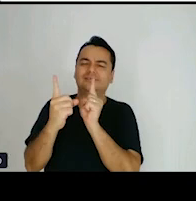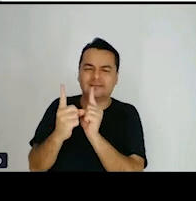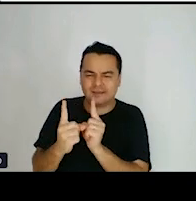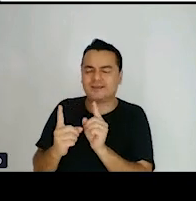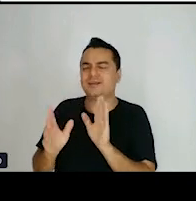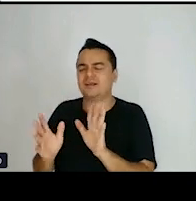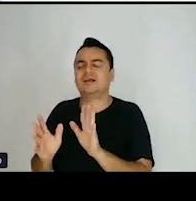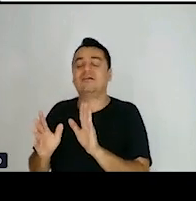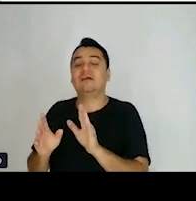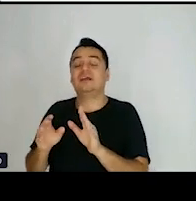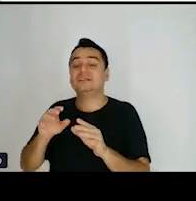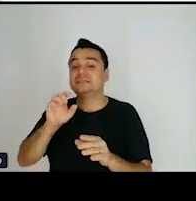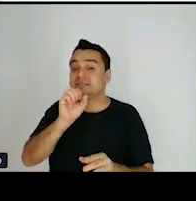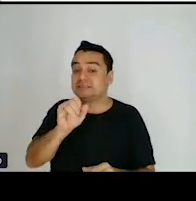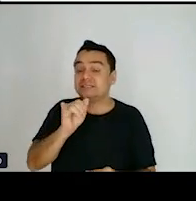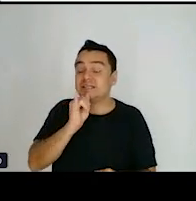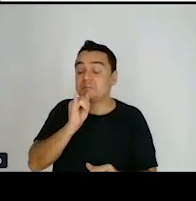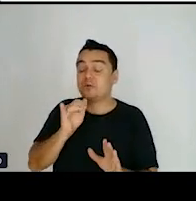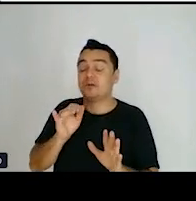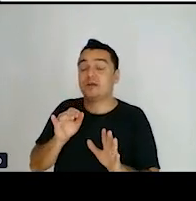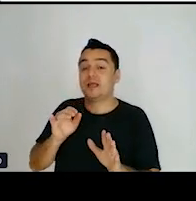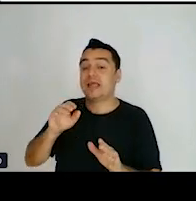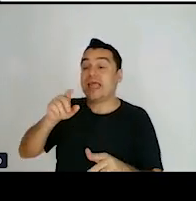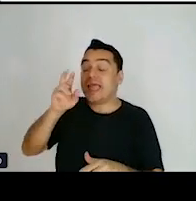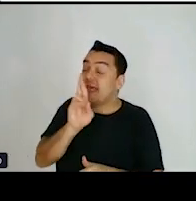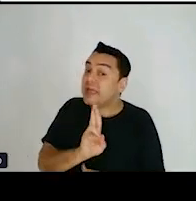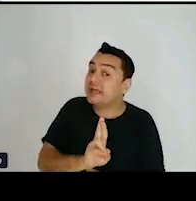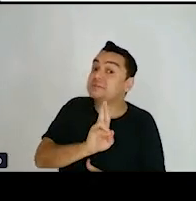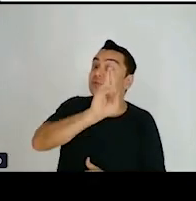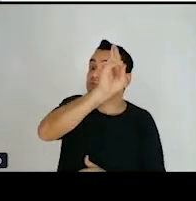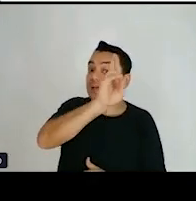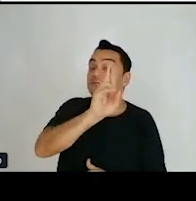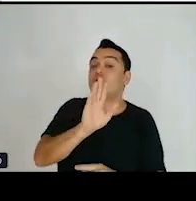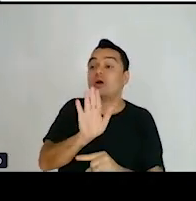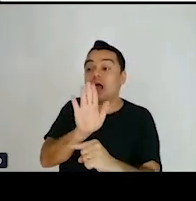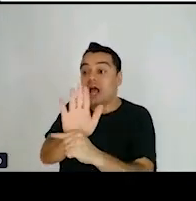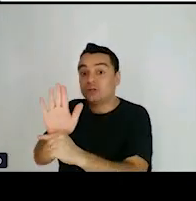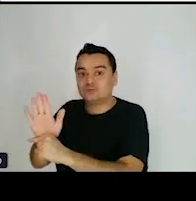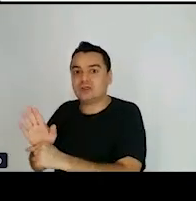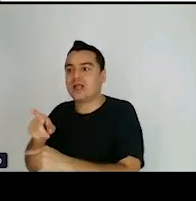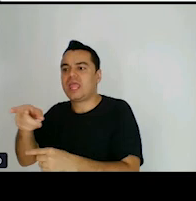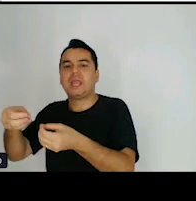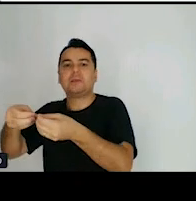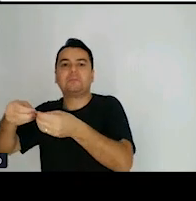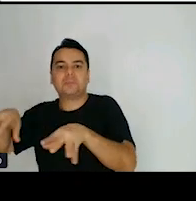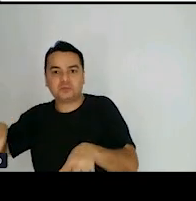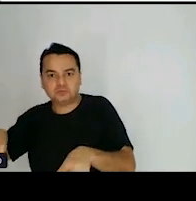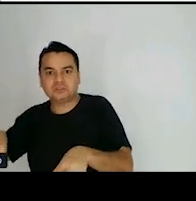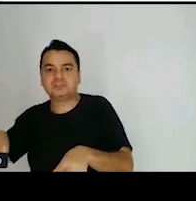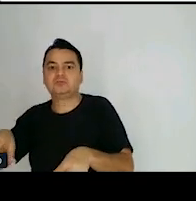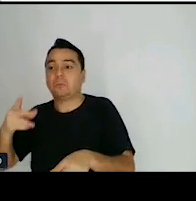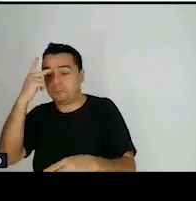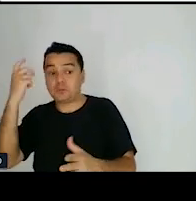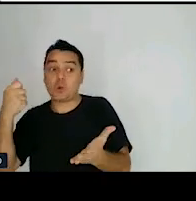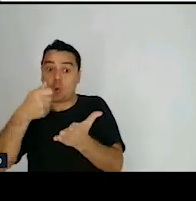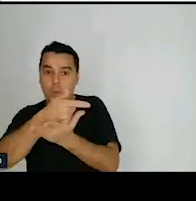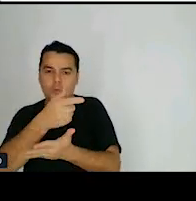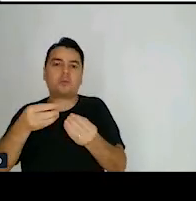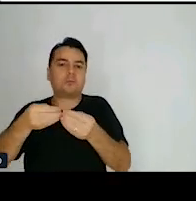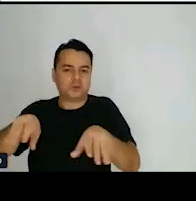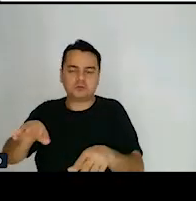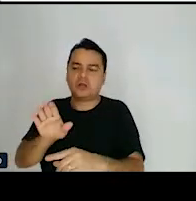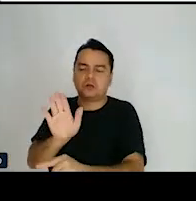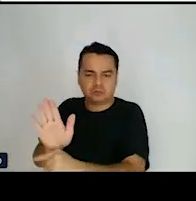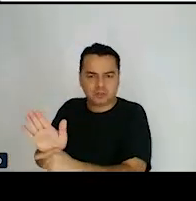não seja essa sua intenção, é responsável por reparar o prejuízo causado ao consumidor, seja por